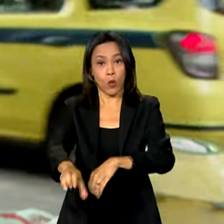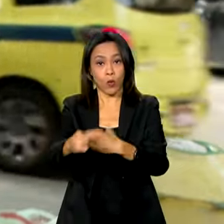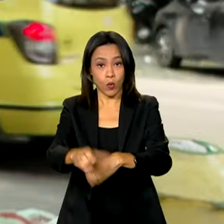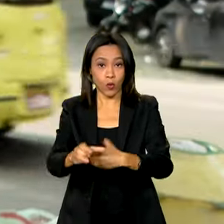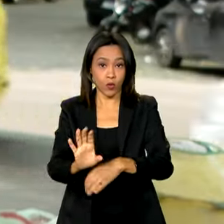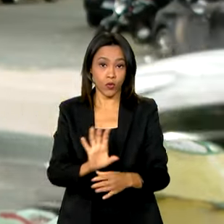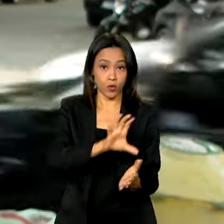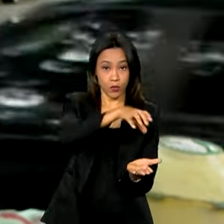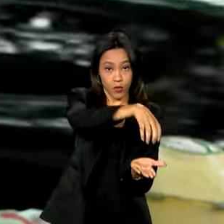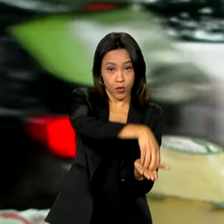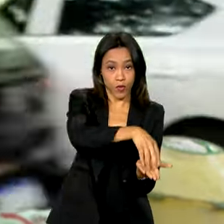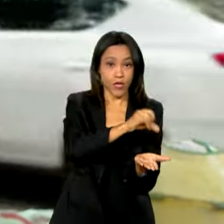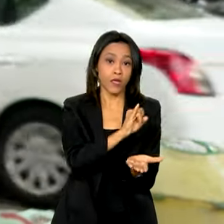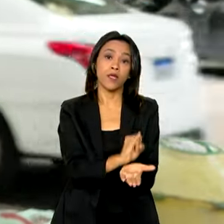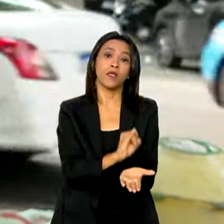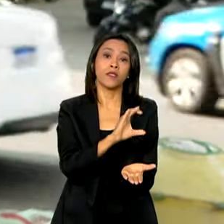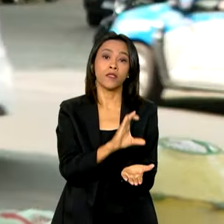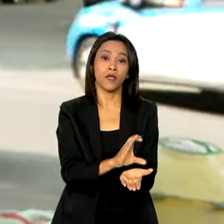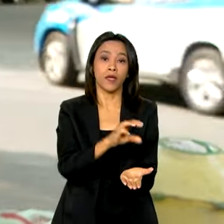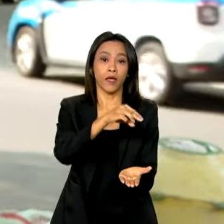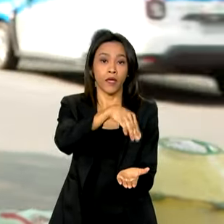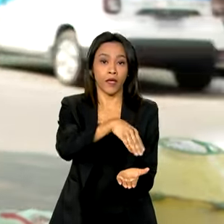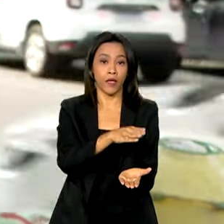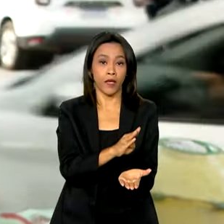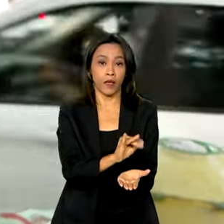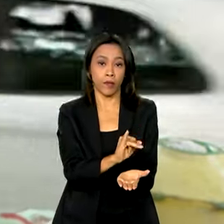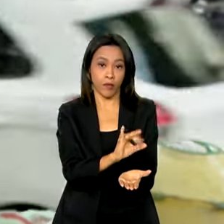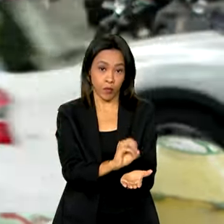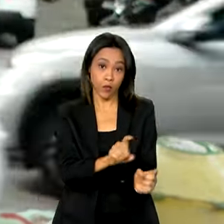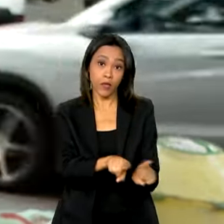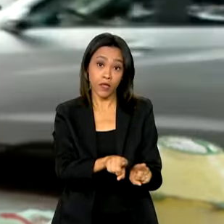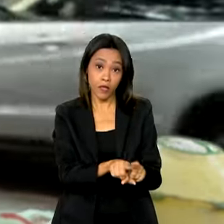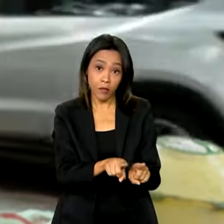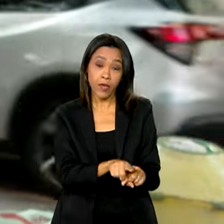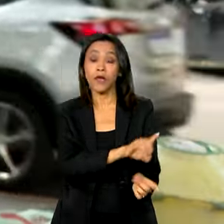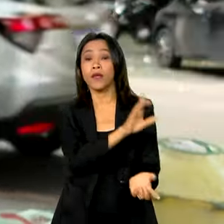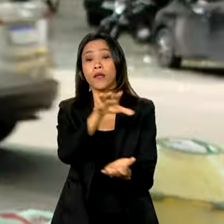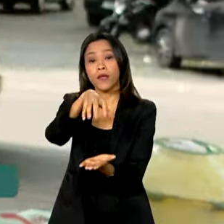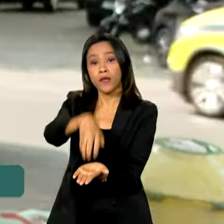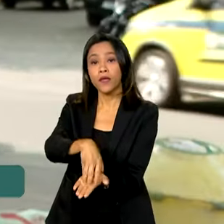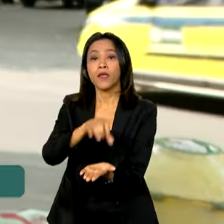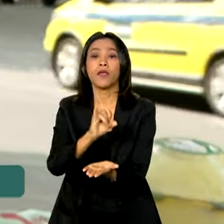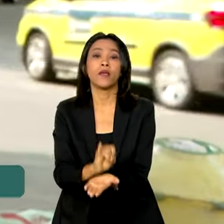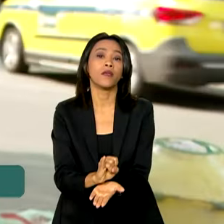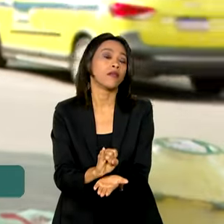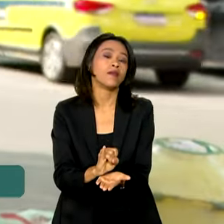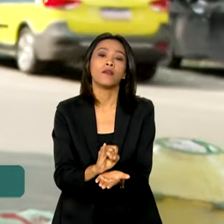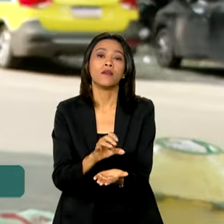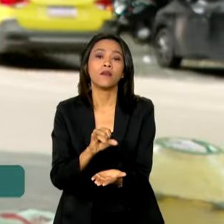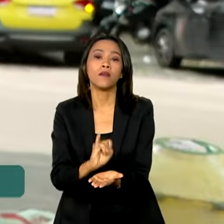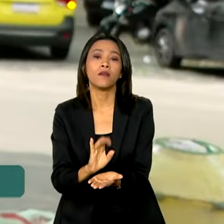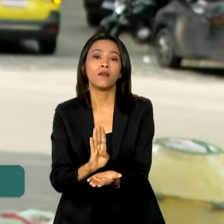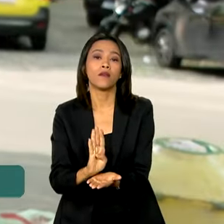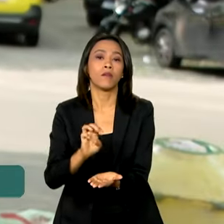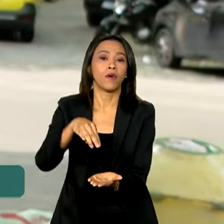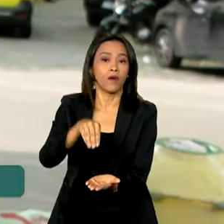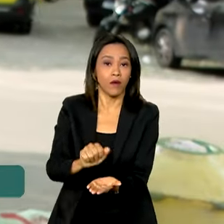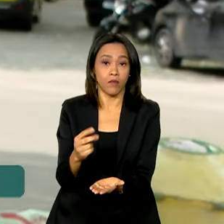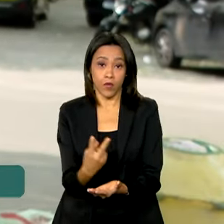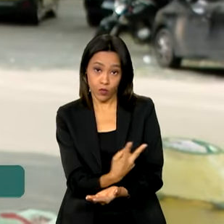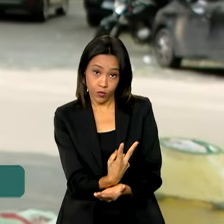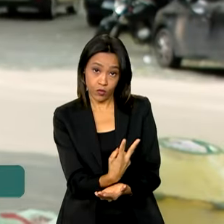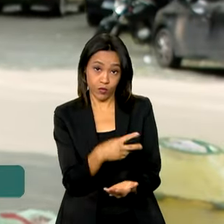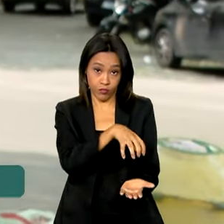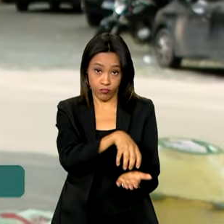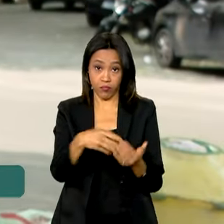o Instituto Brasileiro do Meio Ambiente e dos Recursos de Naturais Renováveis, o IBAMA, e para o Instituto Chico Mendes de Conservação da Biodiversidade, o